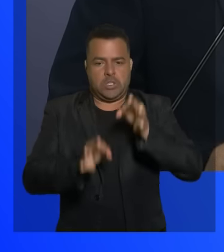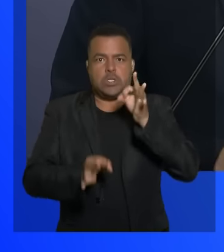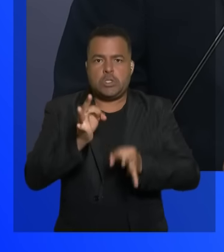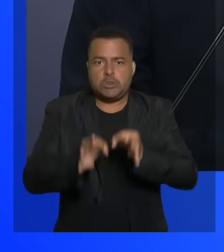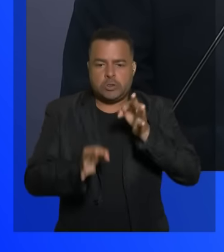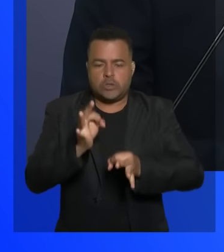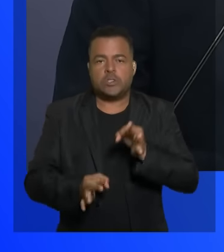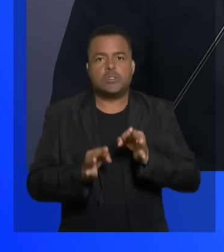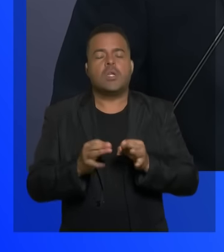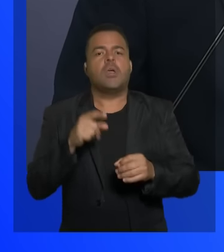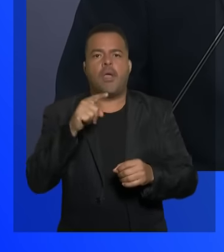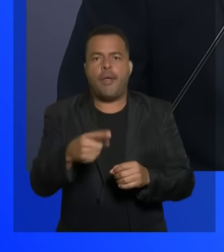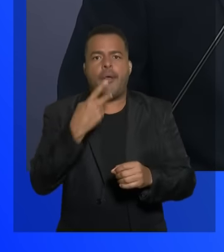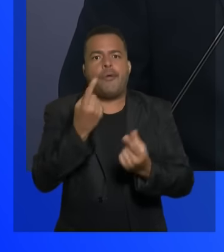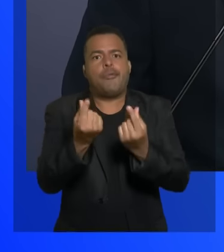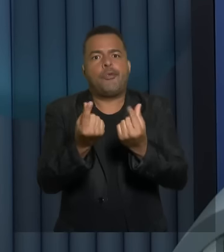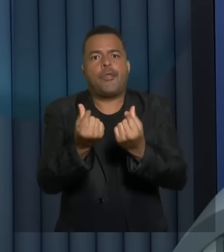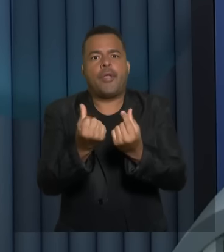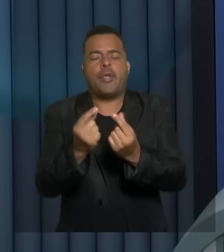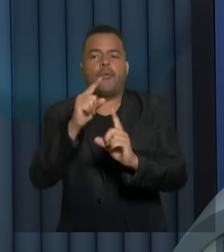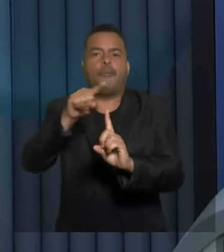houve direcionamento.